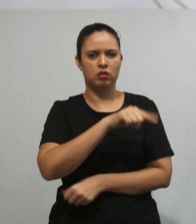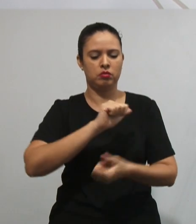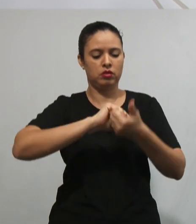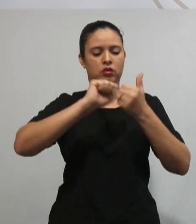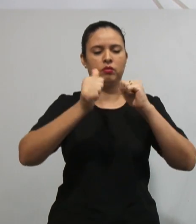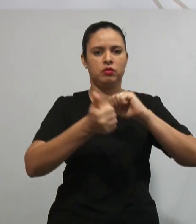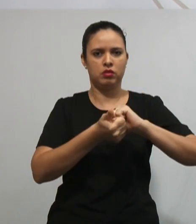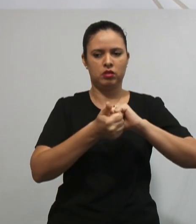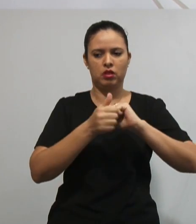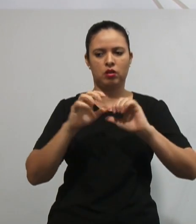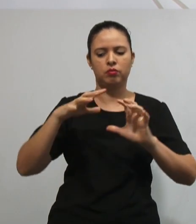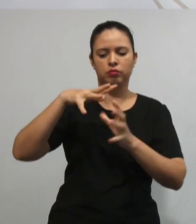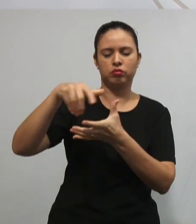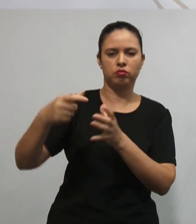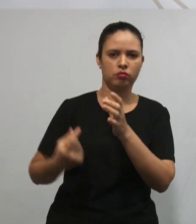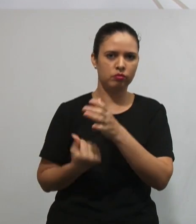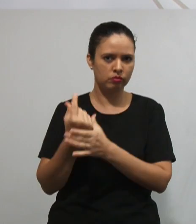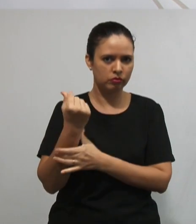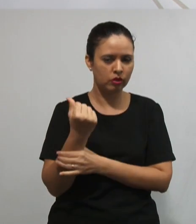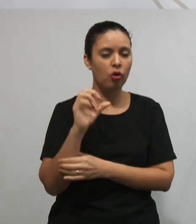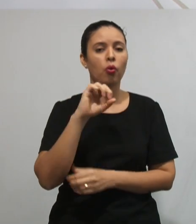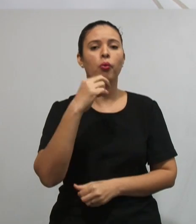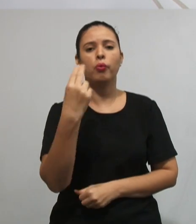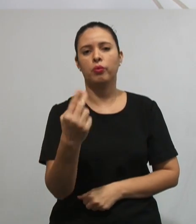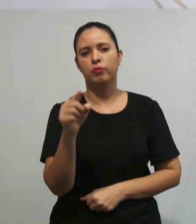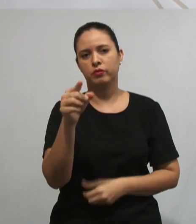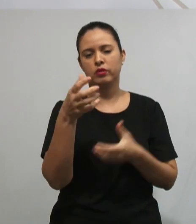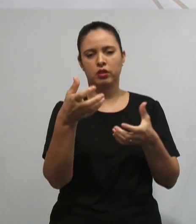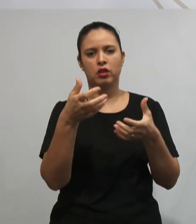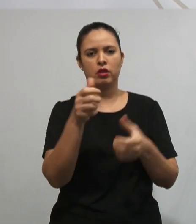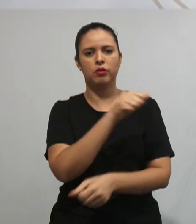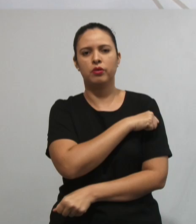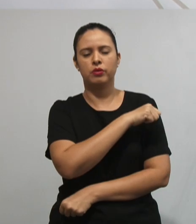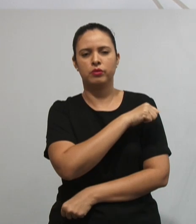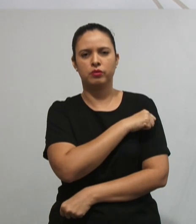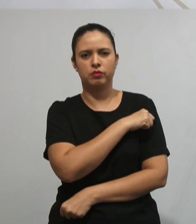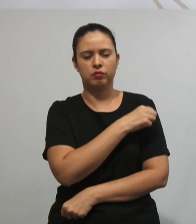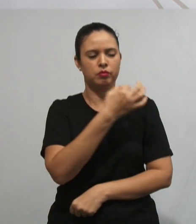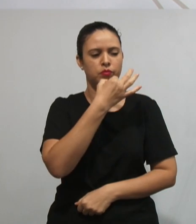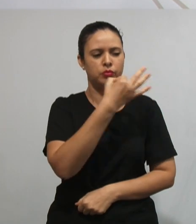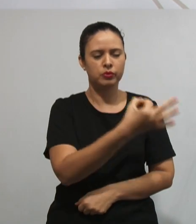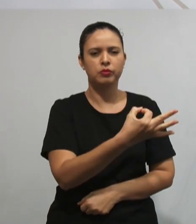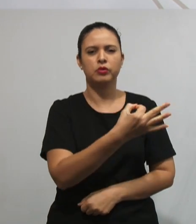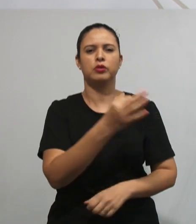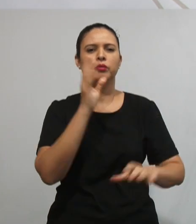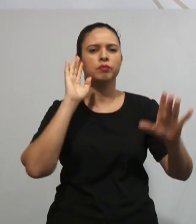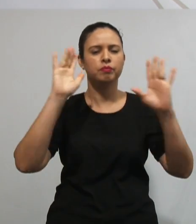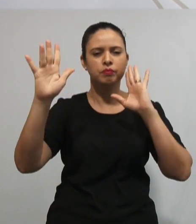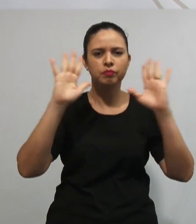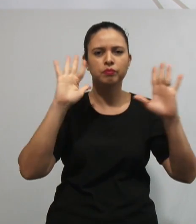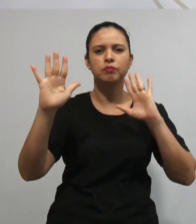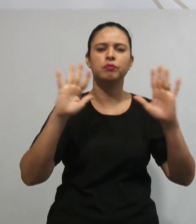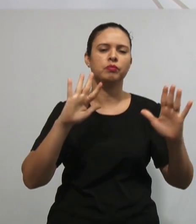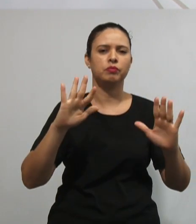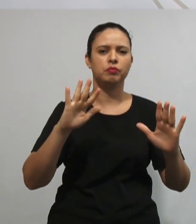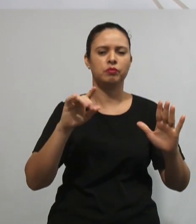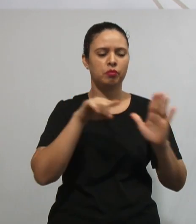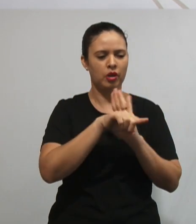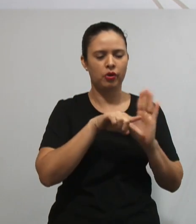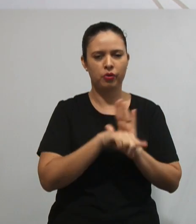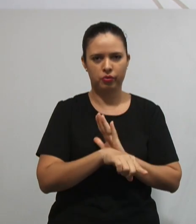capitalista, Ou se você almeja um aluno crítico, Como propõe as tendências